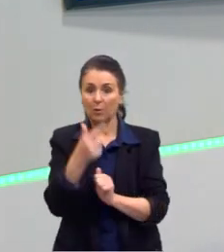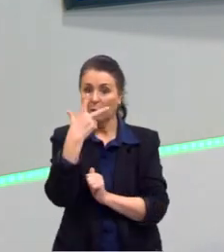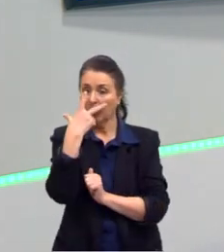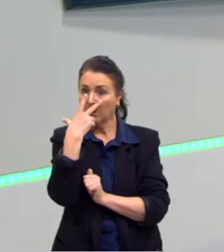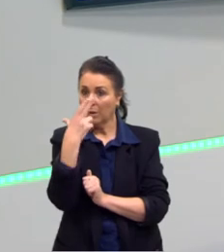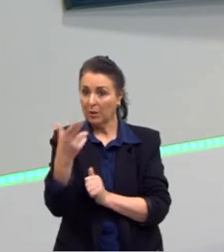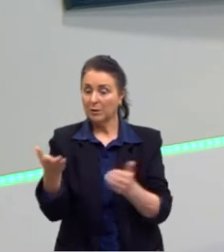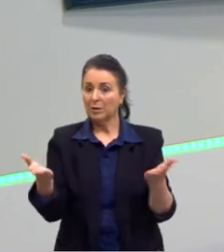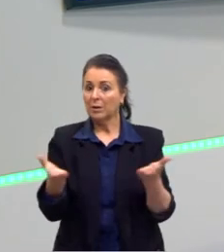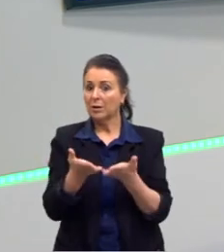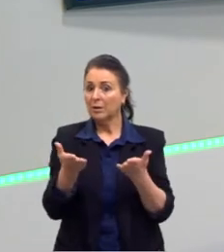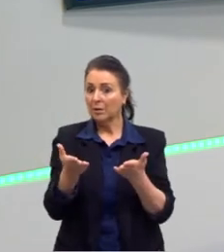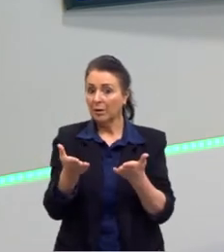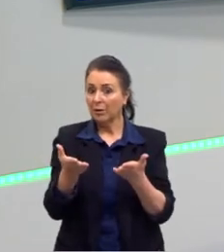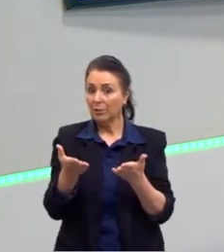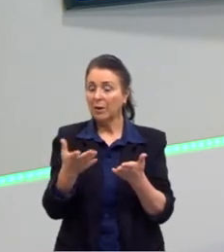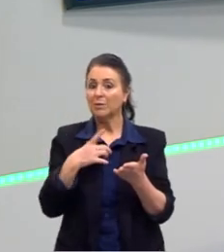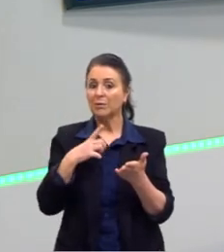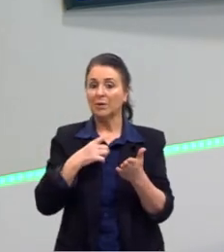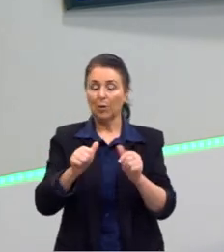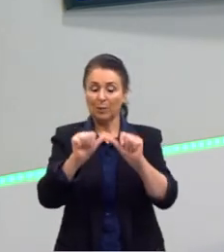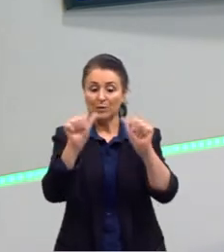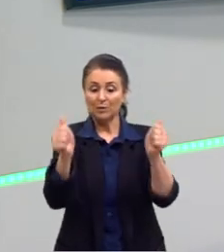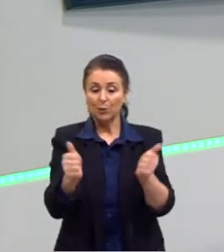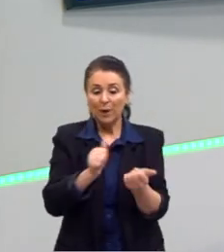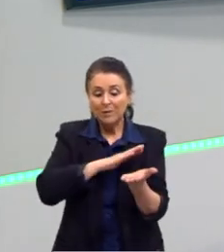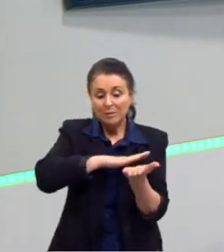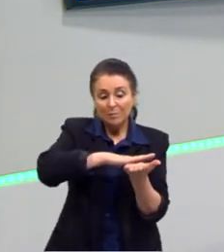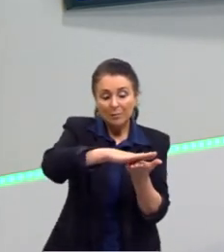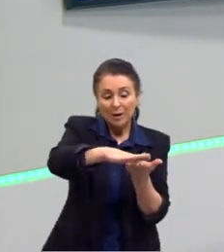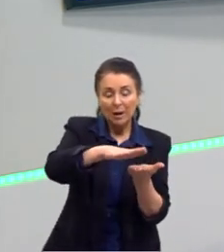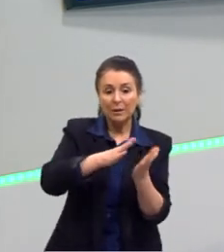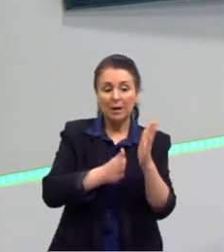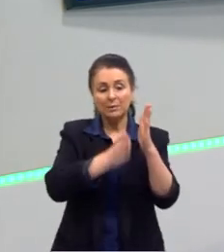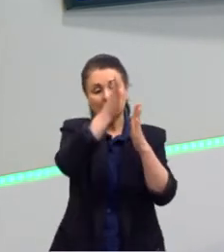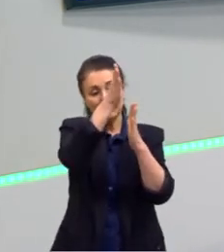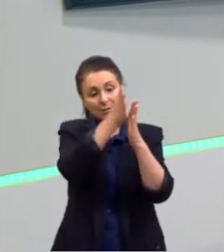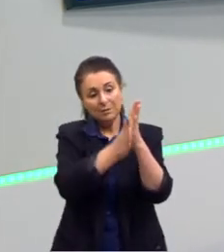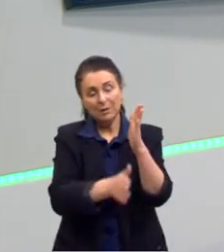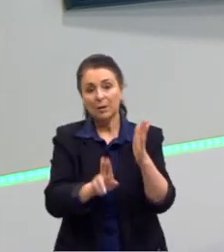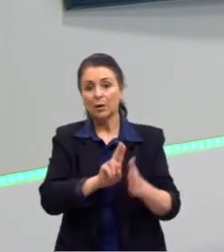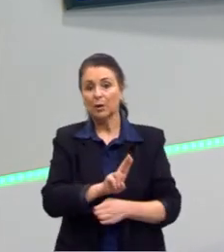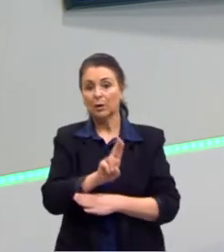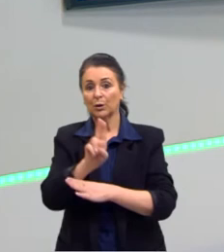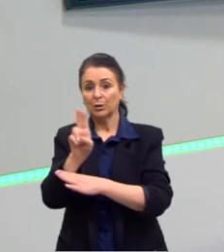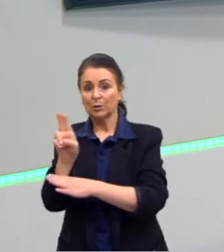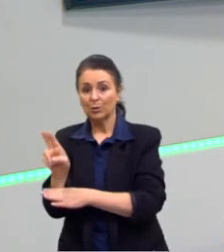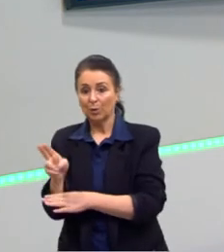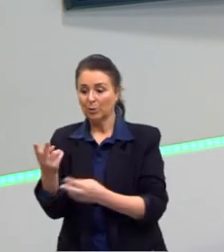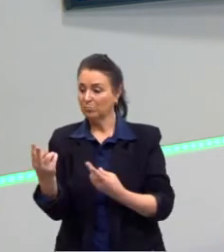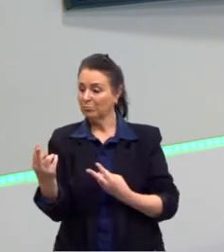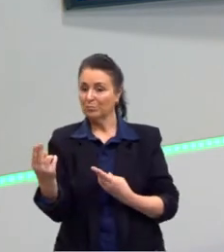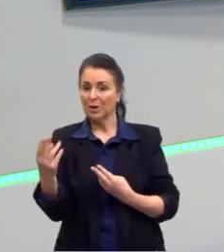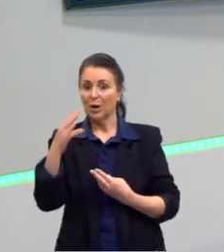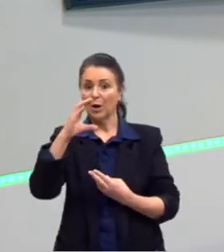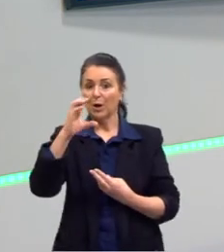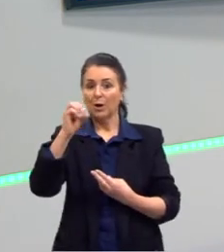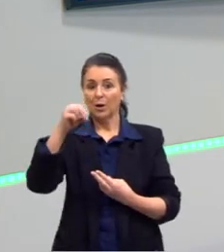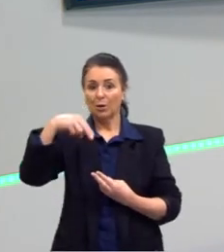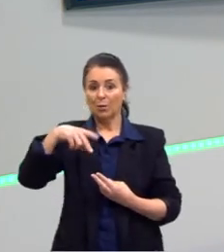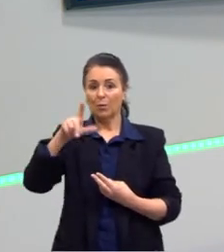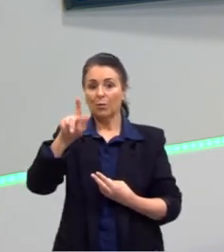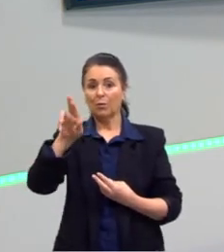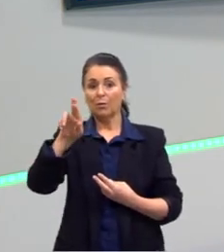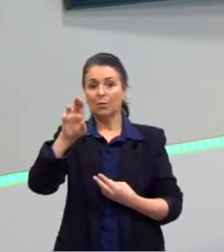formar algumas figuras planas que também vão receber o nome de congruentes, né? Porque todas as